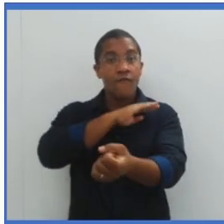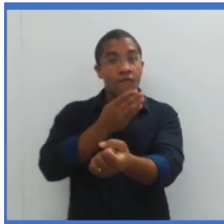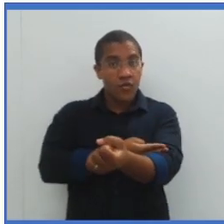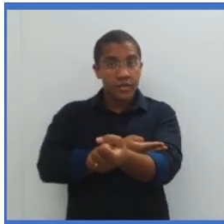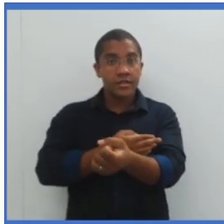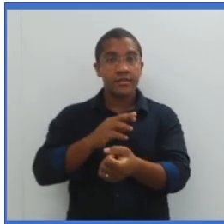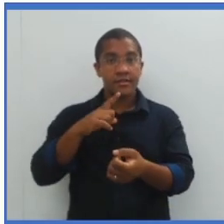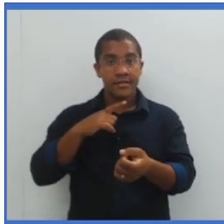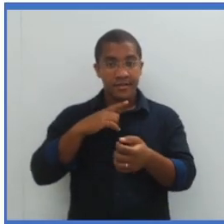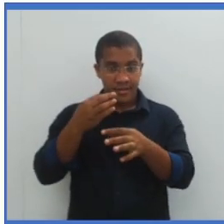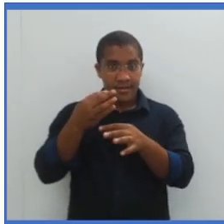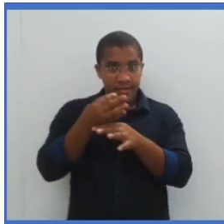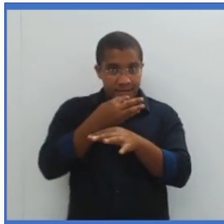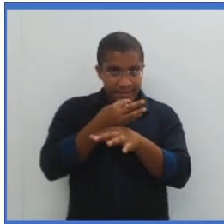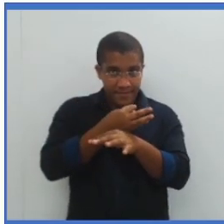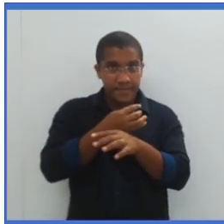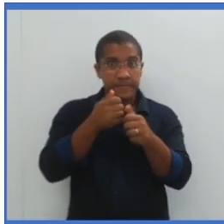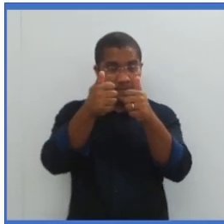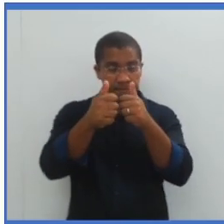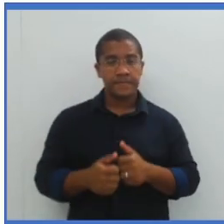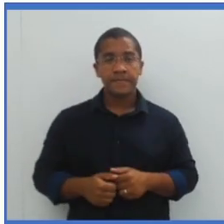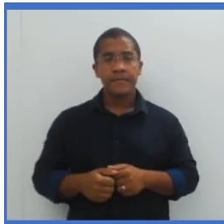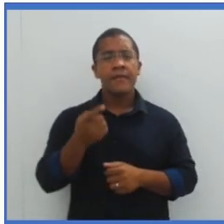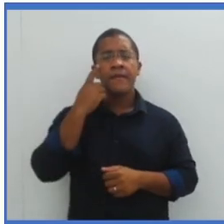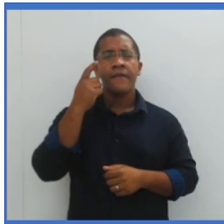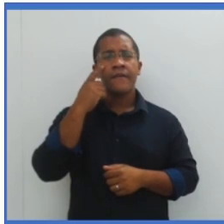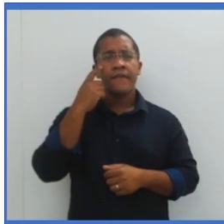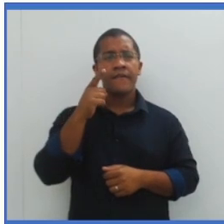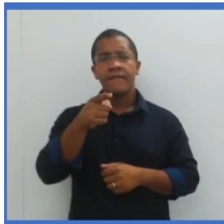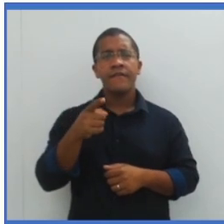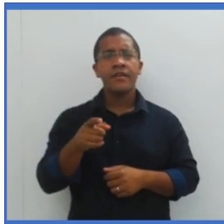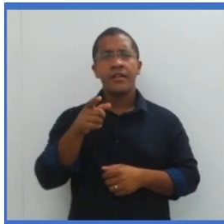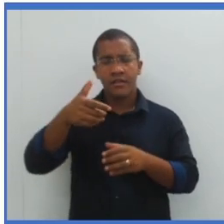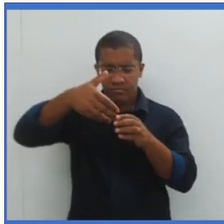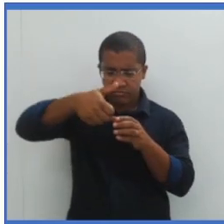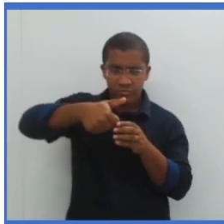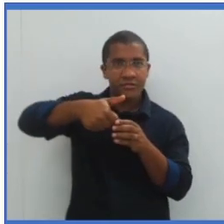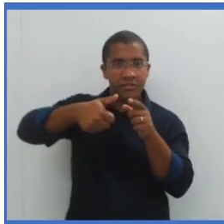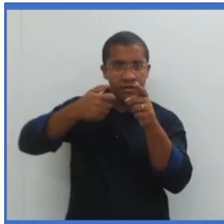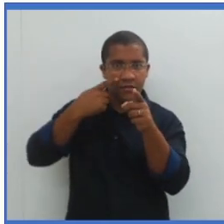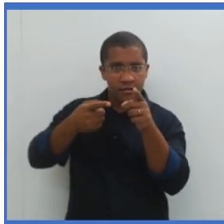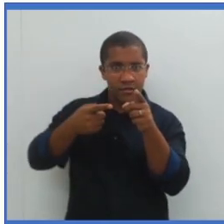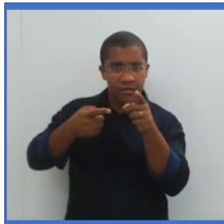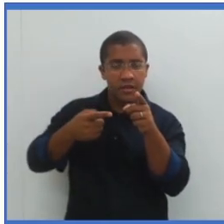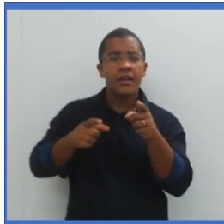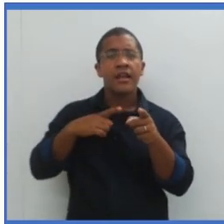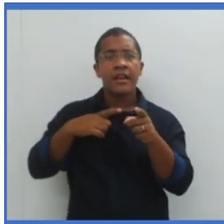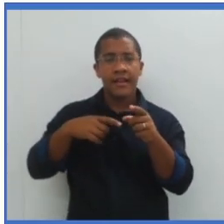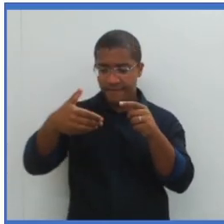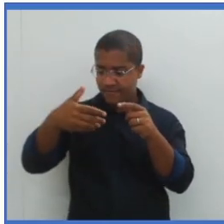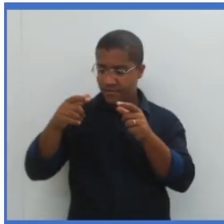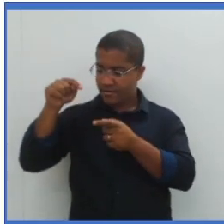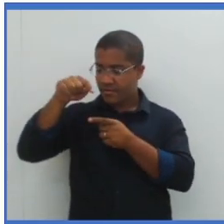de resistência. Bora prestar atenção na imagem aí, nesse quebra-nozes. A gente está vendo na